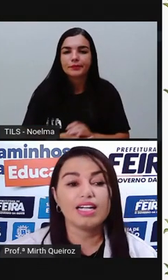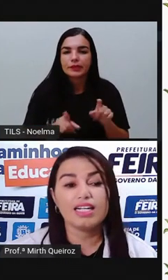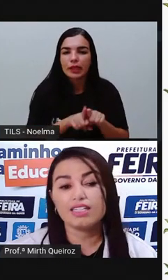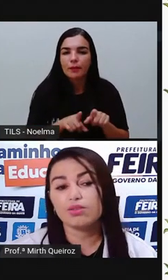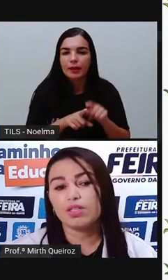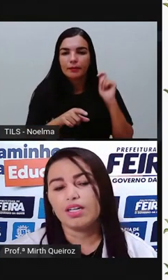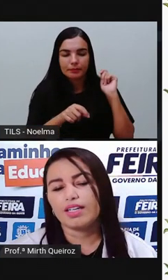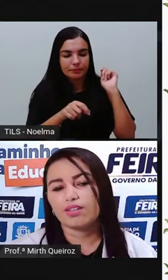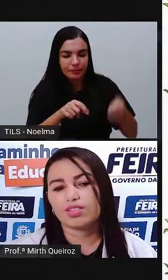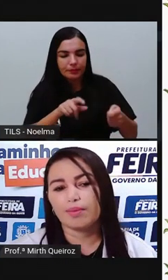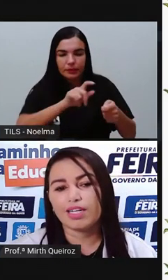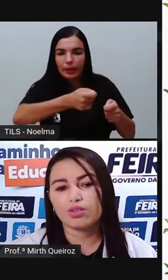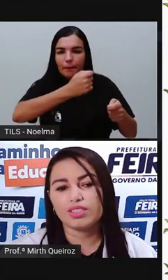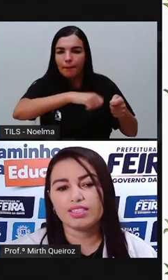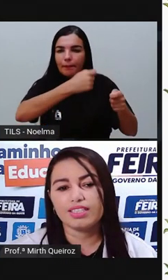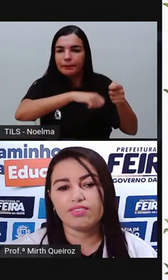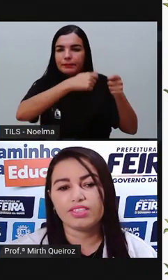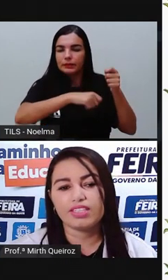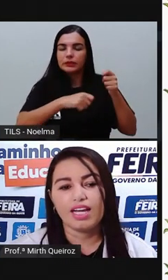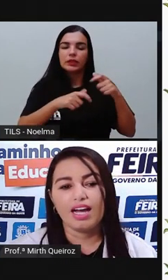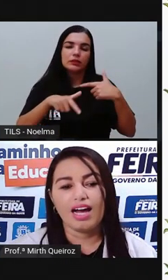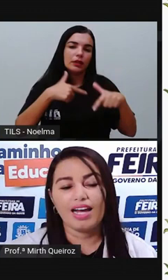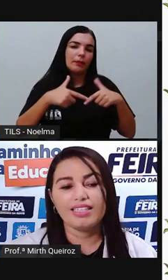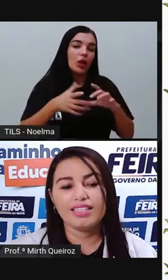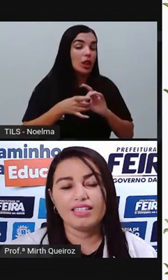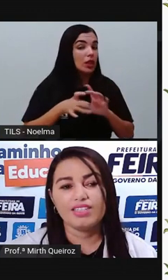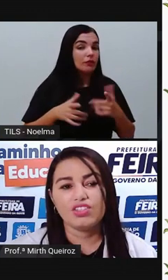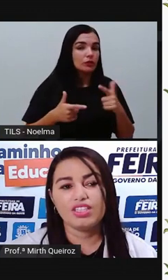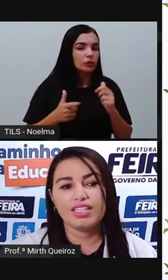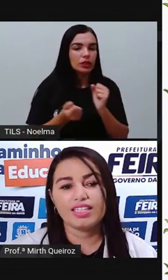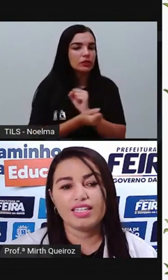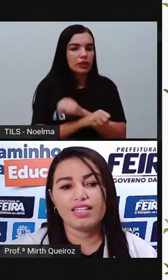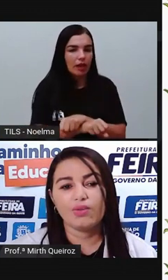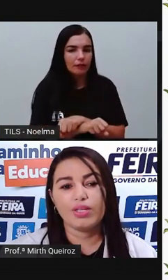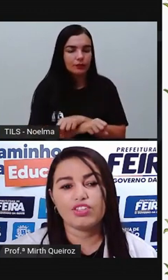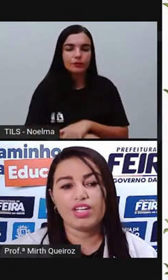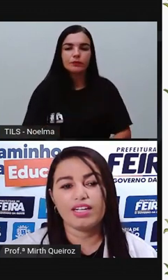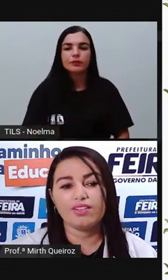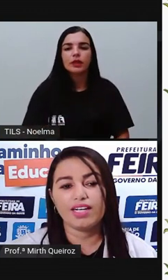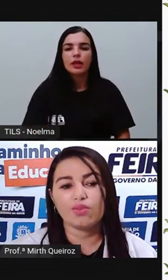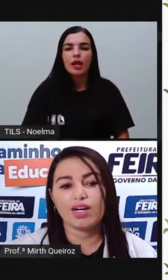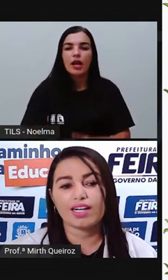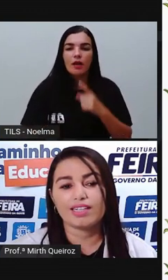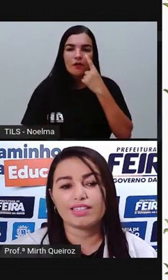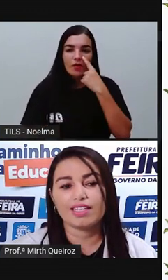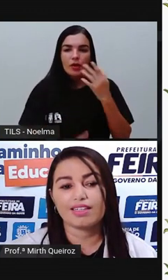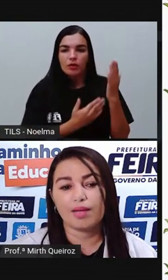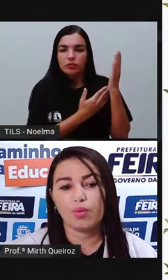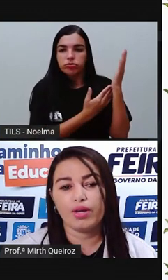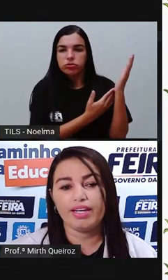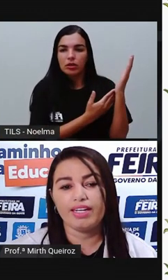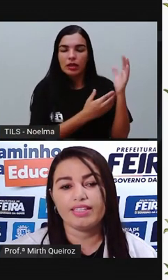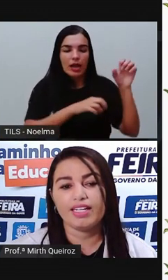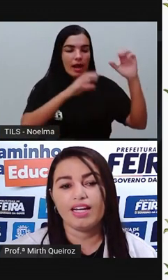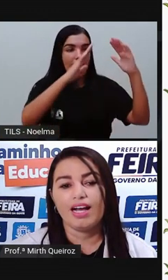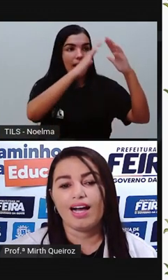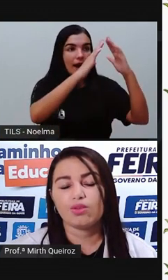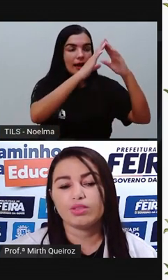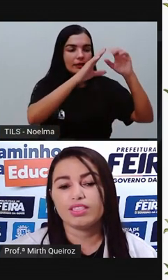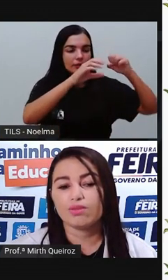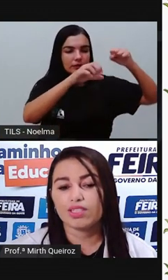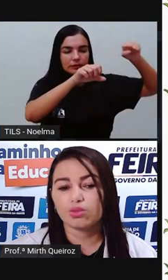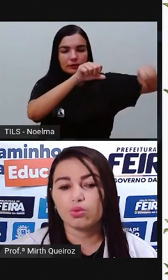pescando, que eram os trabalhadores livres. Aí tinha aqui o engenho, né? Com a casa da moenda,